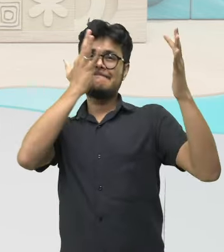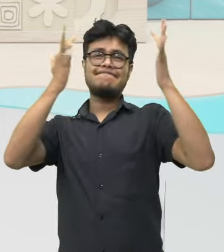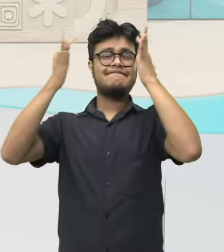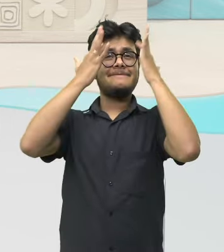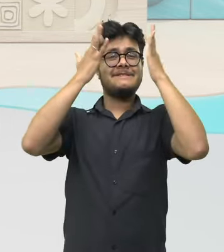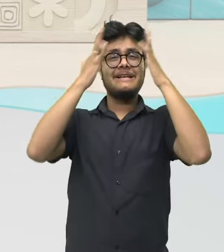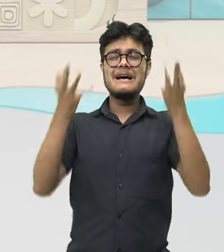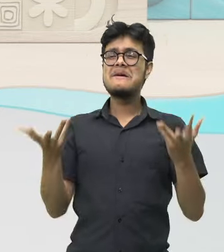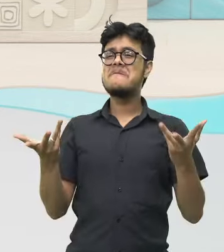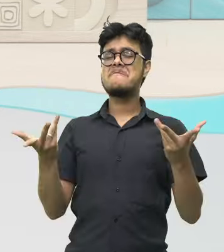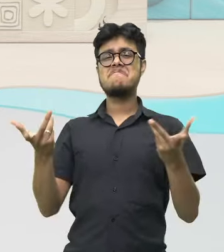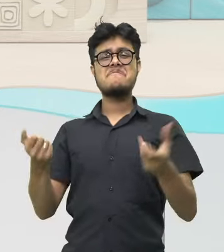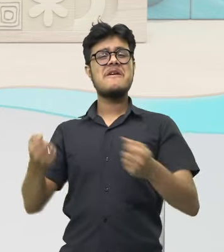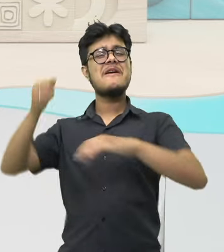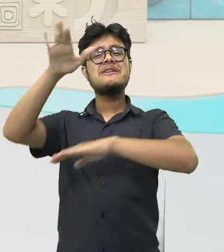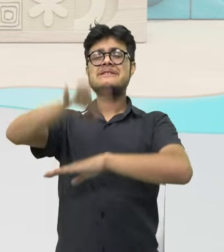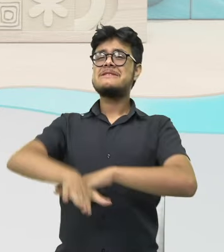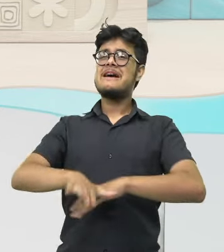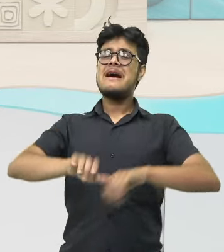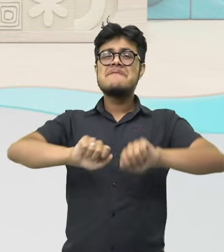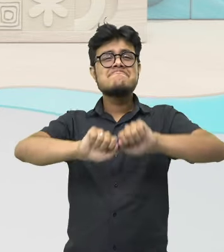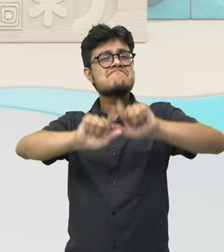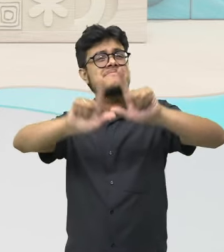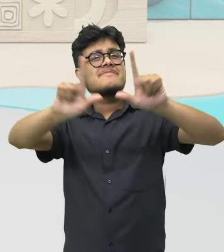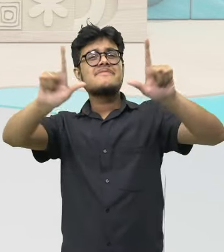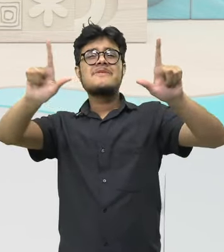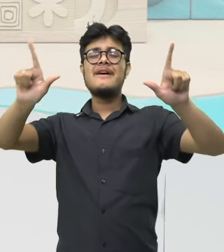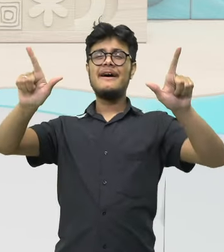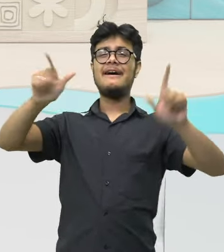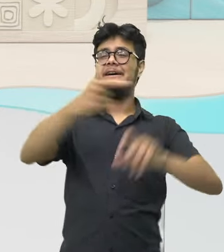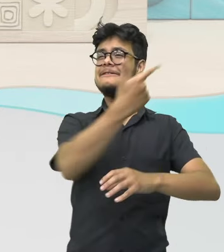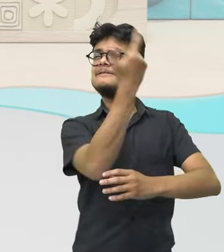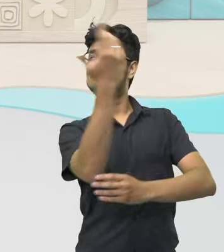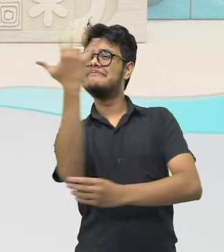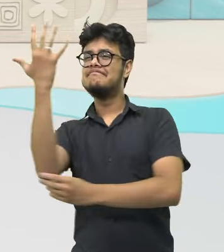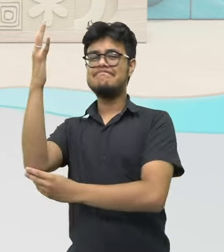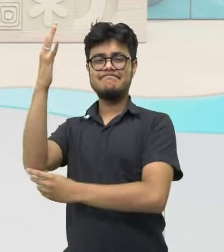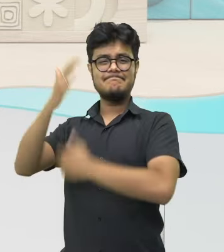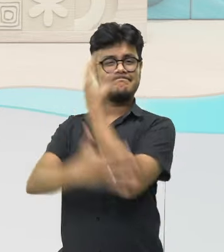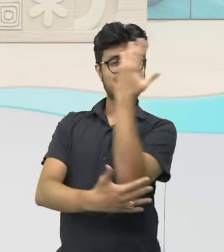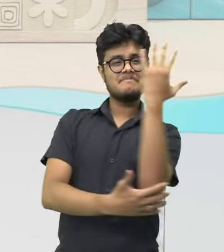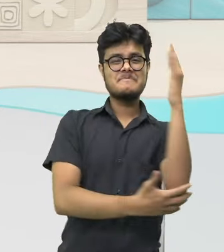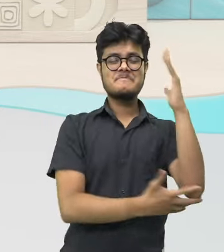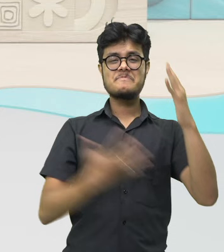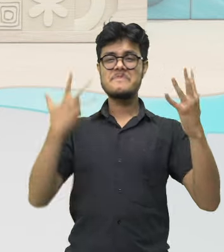Naquelas tardes fagueiras, a sombra das bananeiras, debaixo dos laranjais.